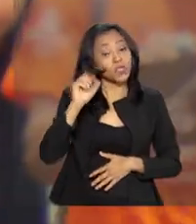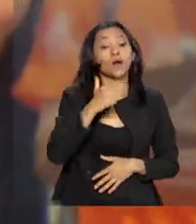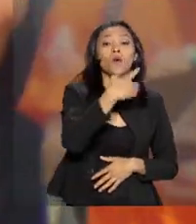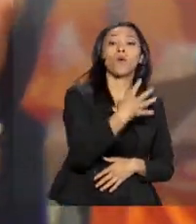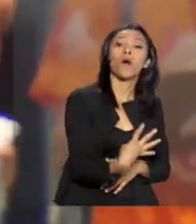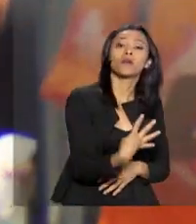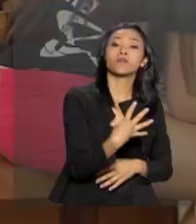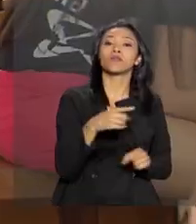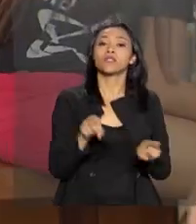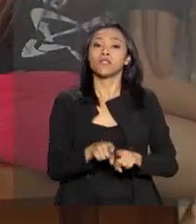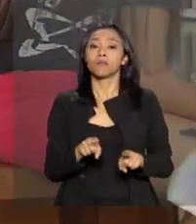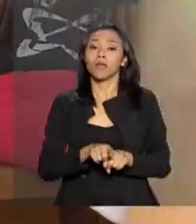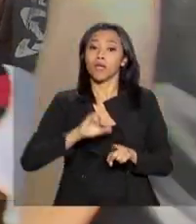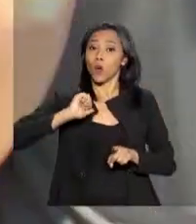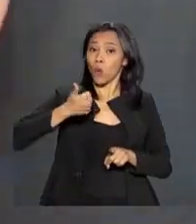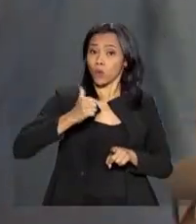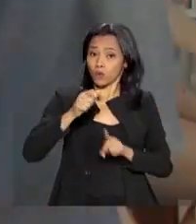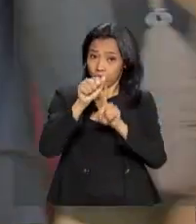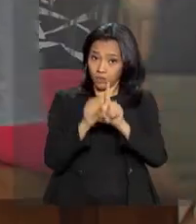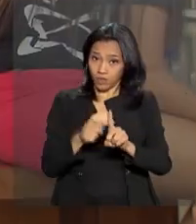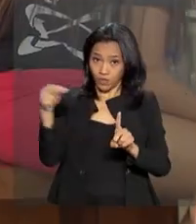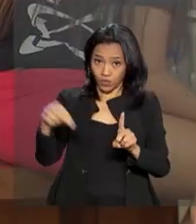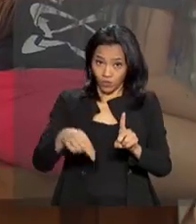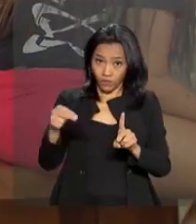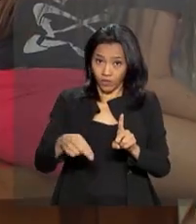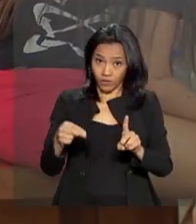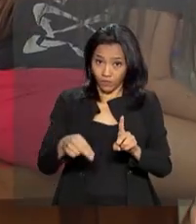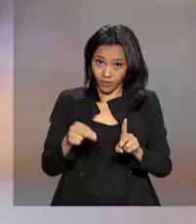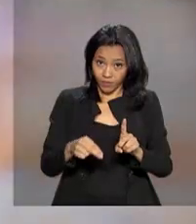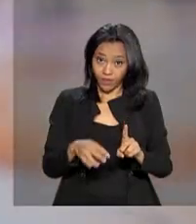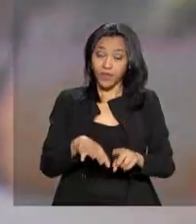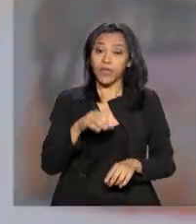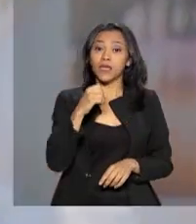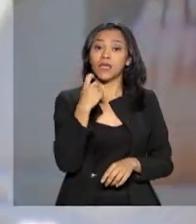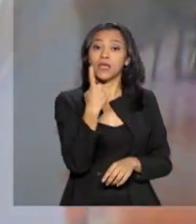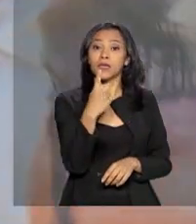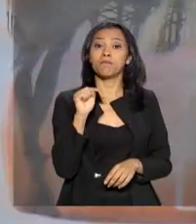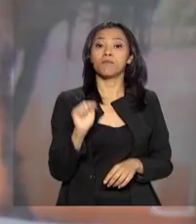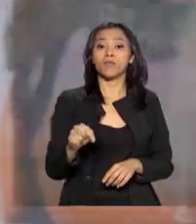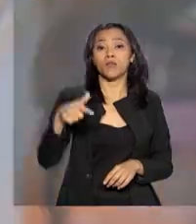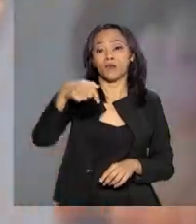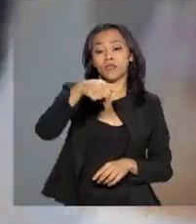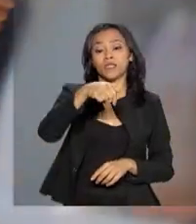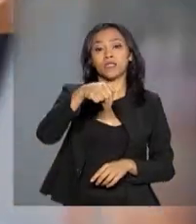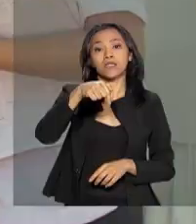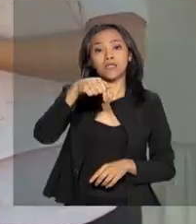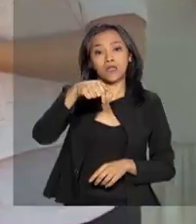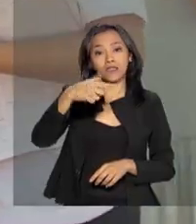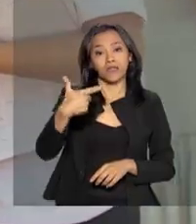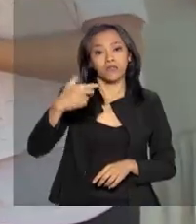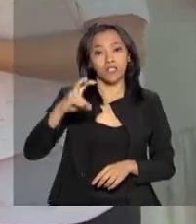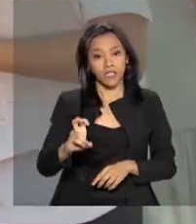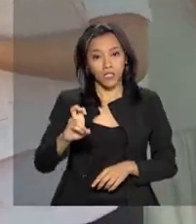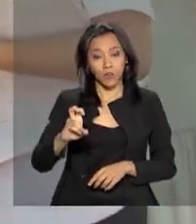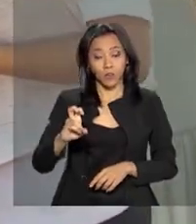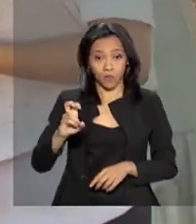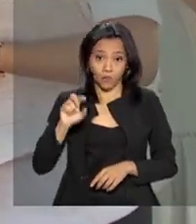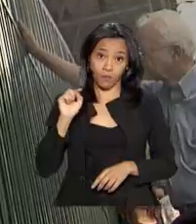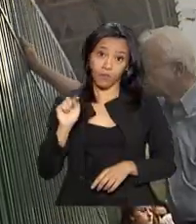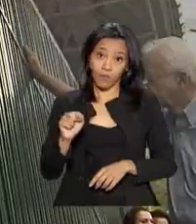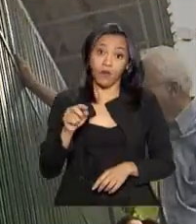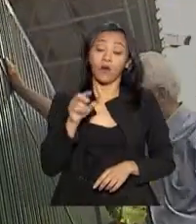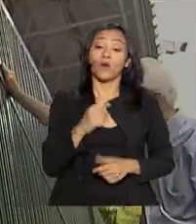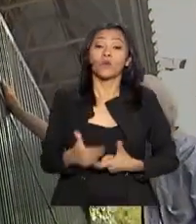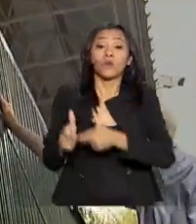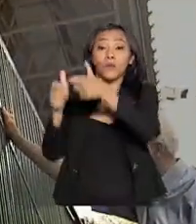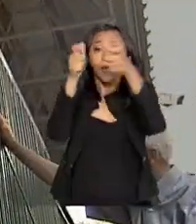4 e 11 de novembro em 1.725 municípios. E é bom ficar atento, porque